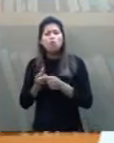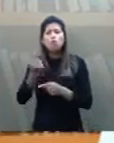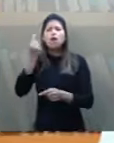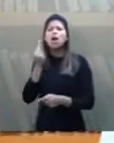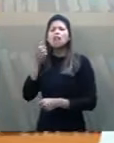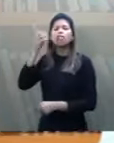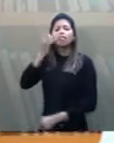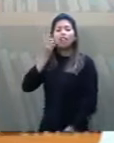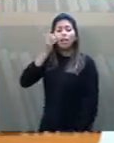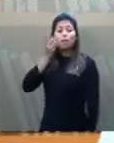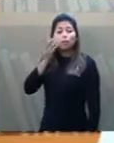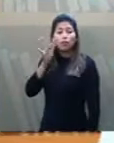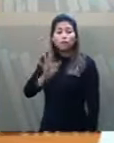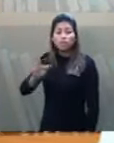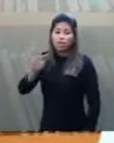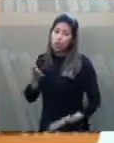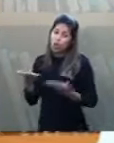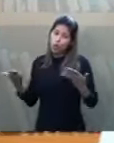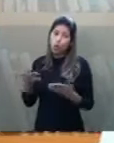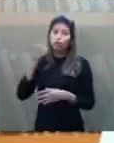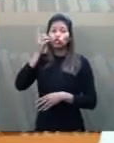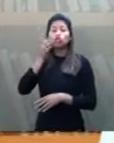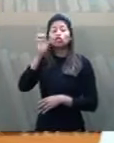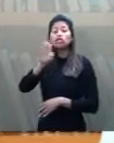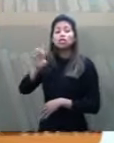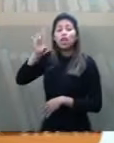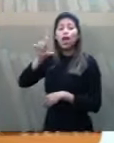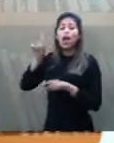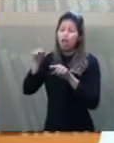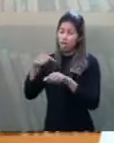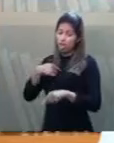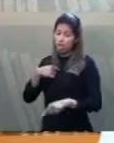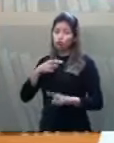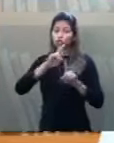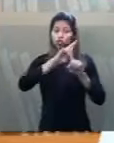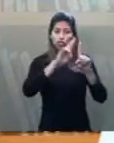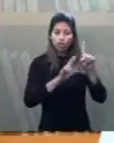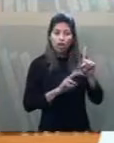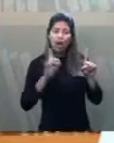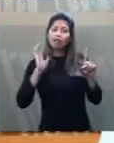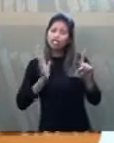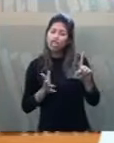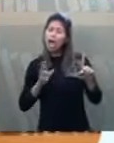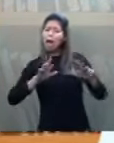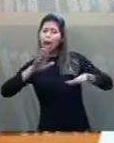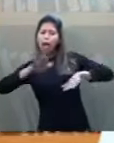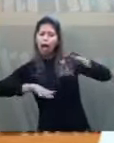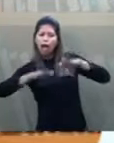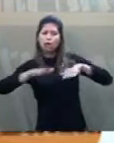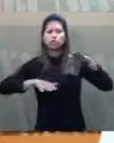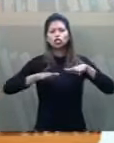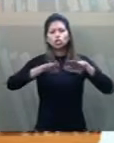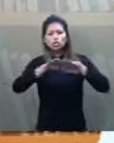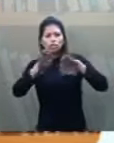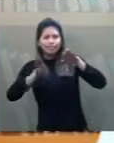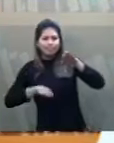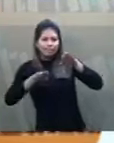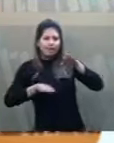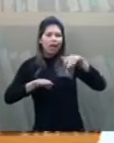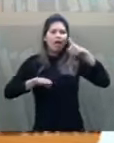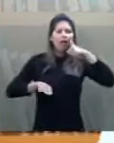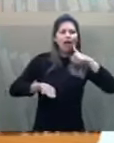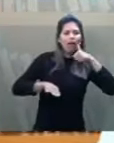hoje é estadual. Eu tive a honra de ser o relator. A diferença salarial entre homens e mulheres que